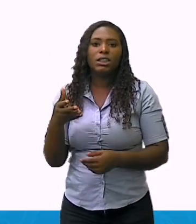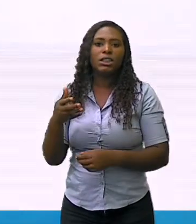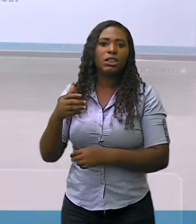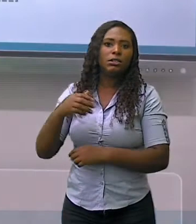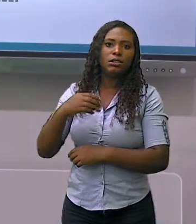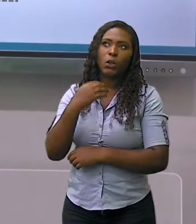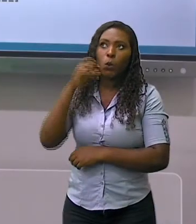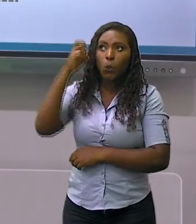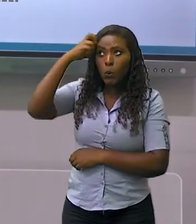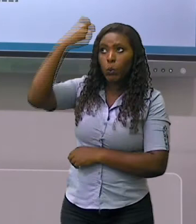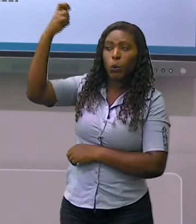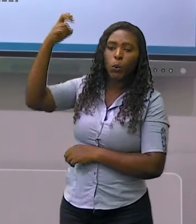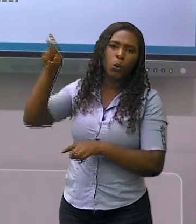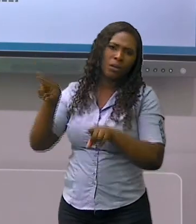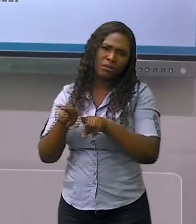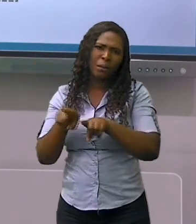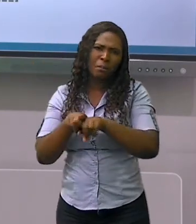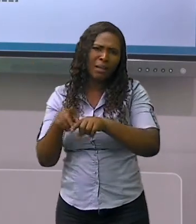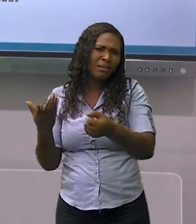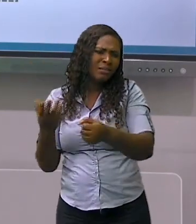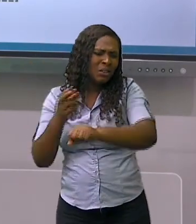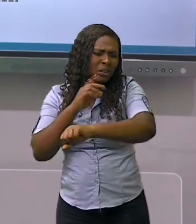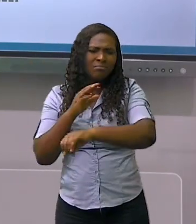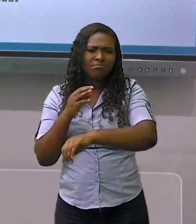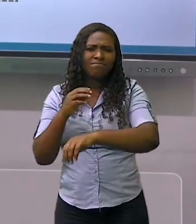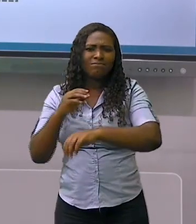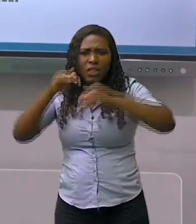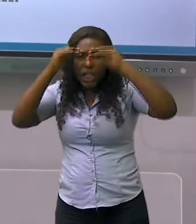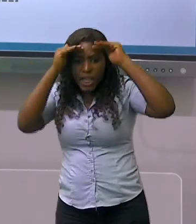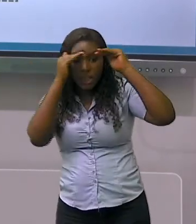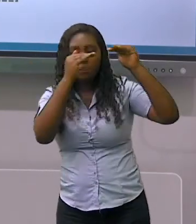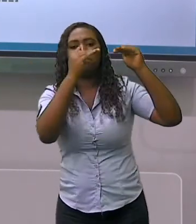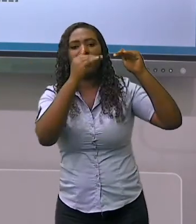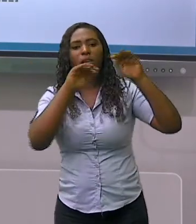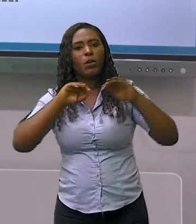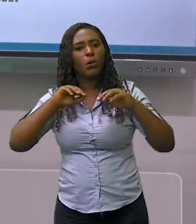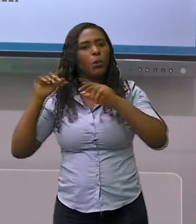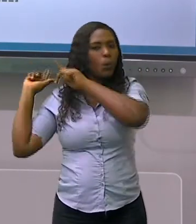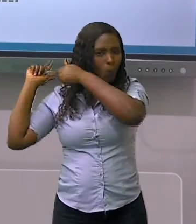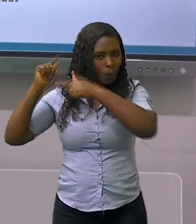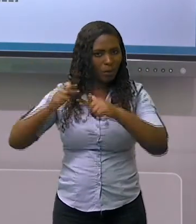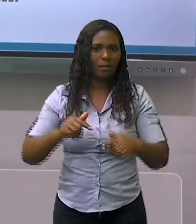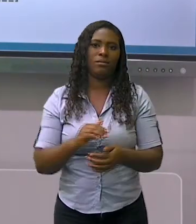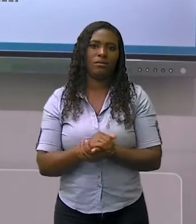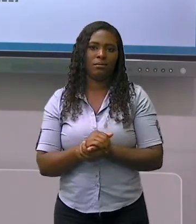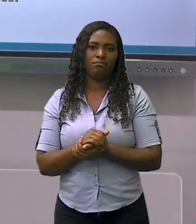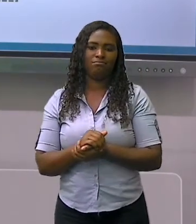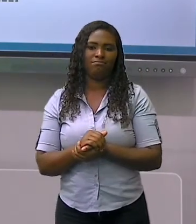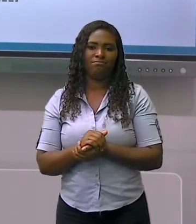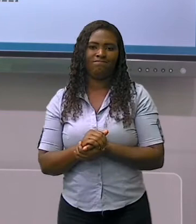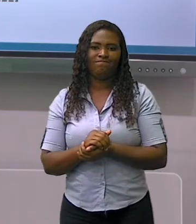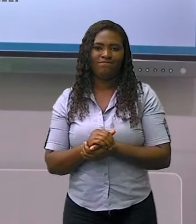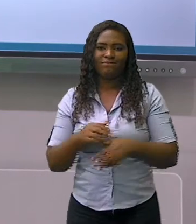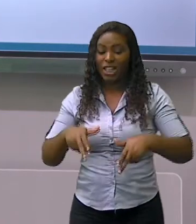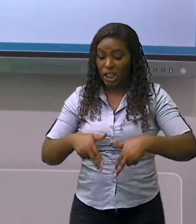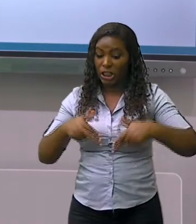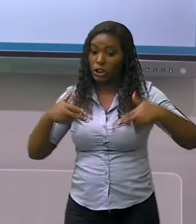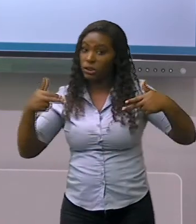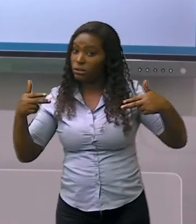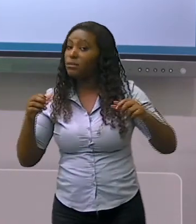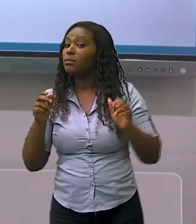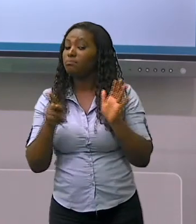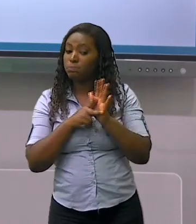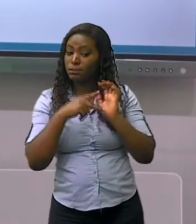que deve, portanto, ser respeitada e preservada. Dentre os